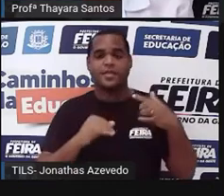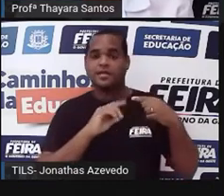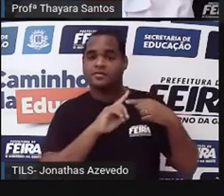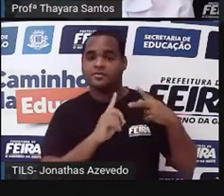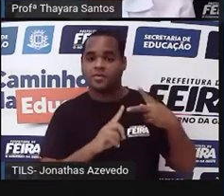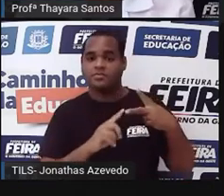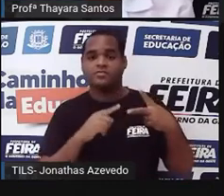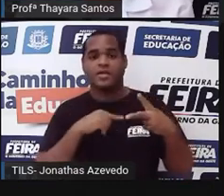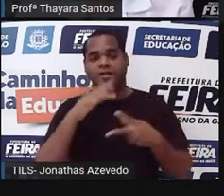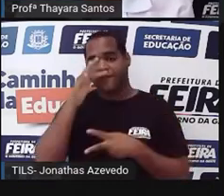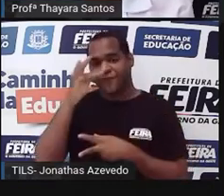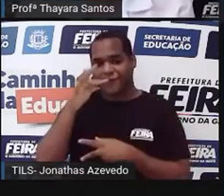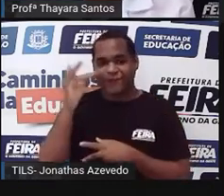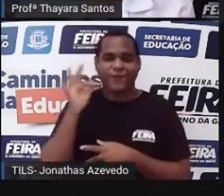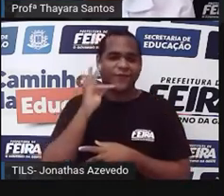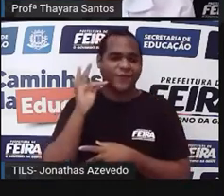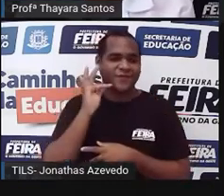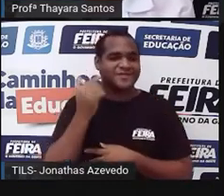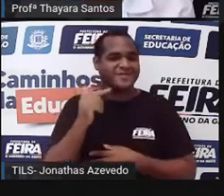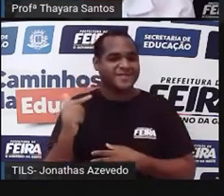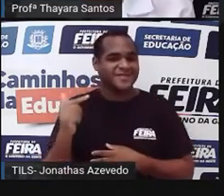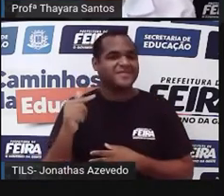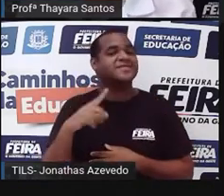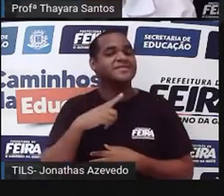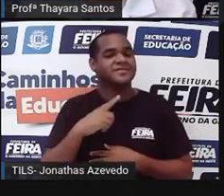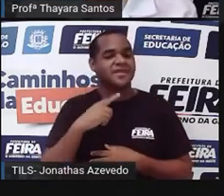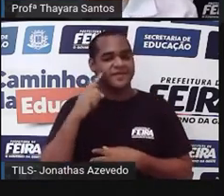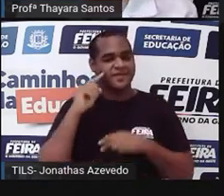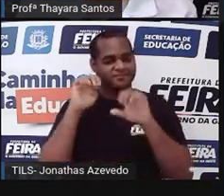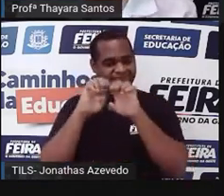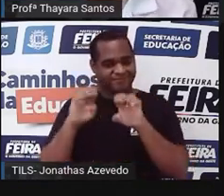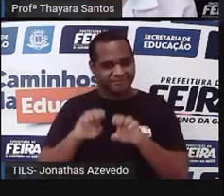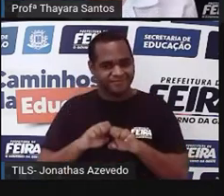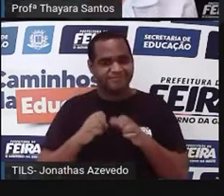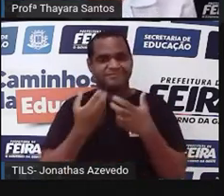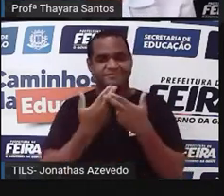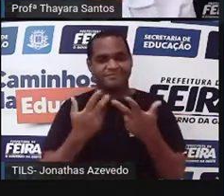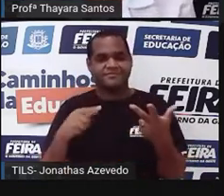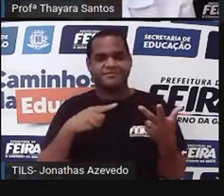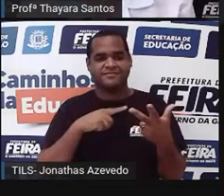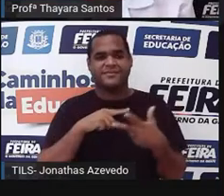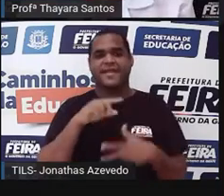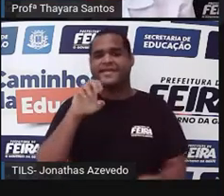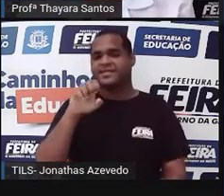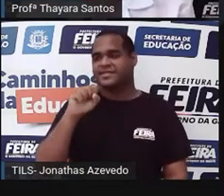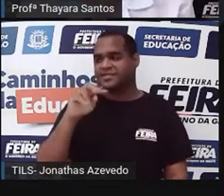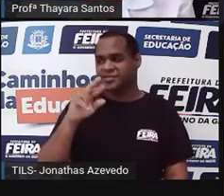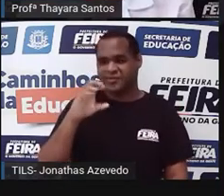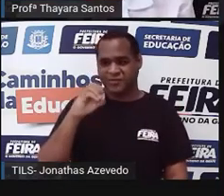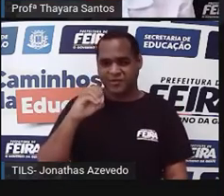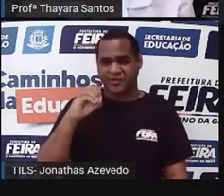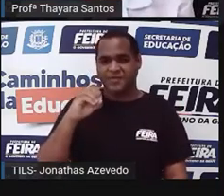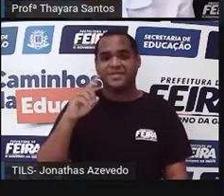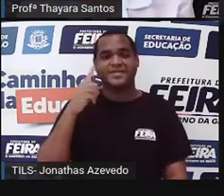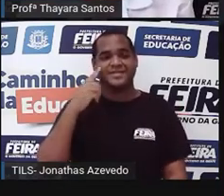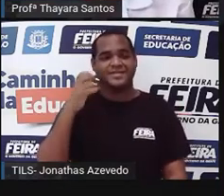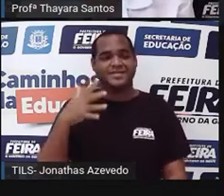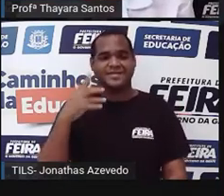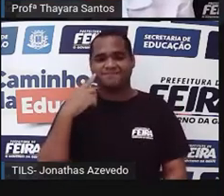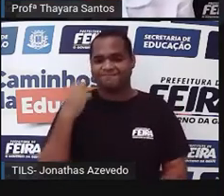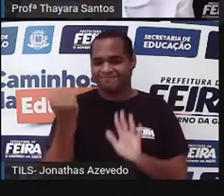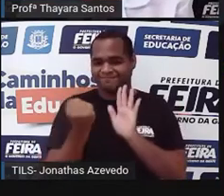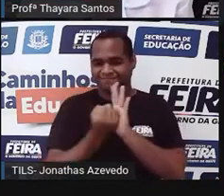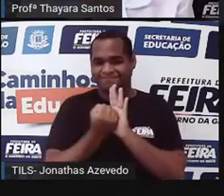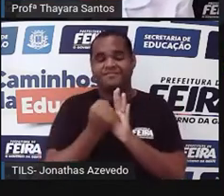têm nem flores, nem frutos. Então, elas têm essa estrutura aí, que a gente chama de estróbilo, que é bem marcante nessas